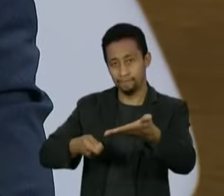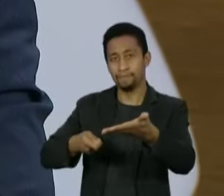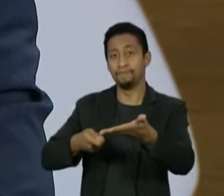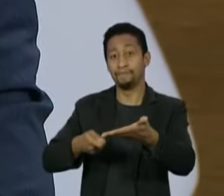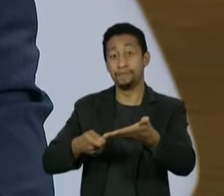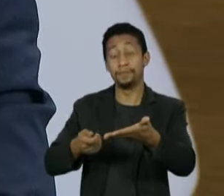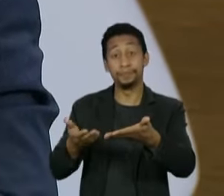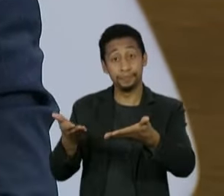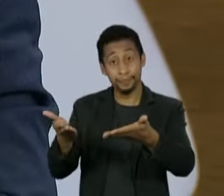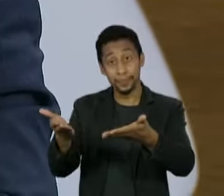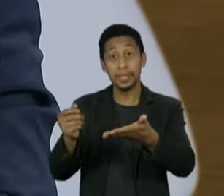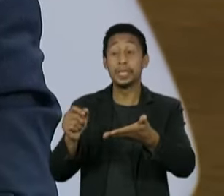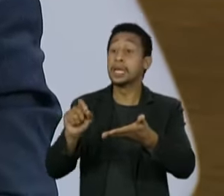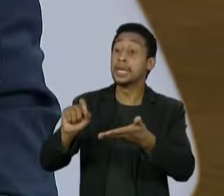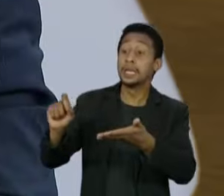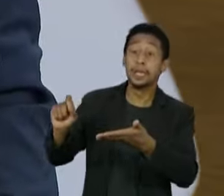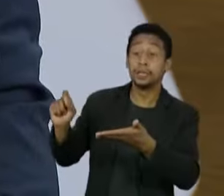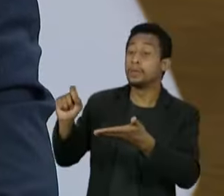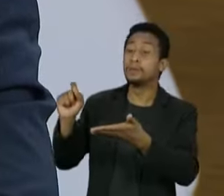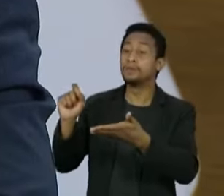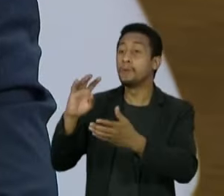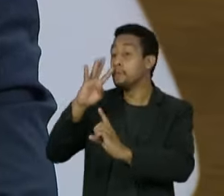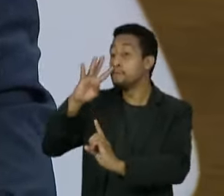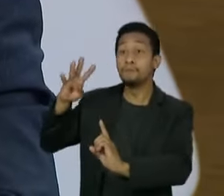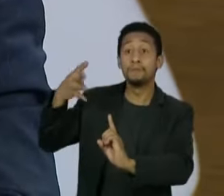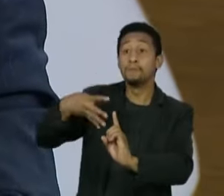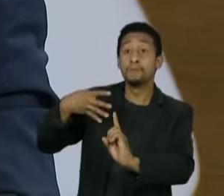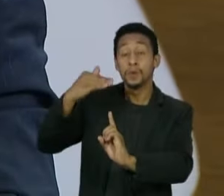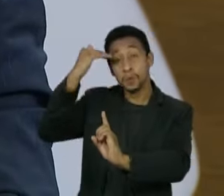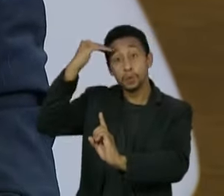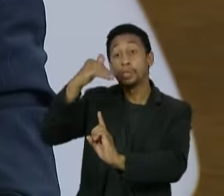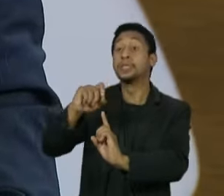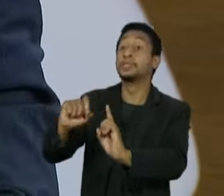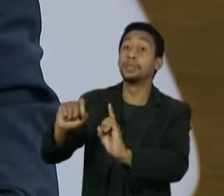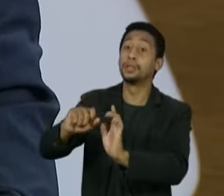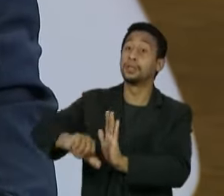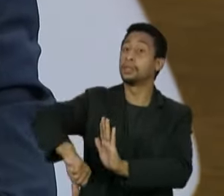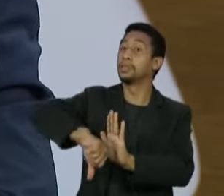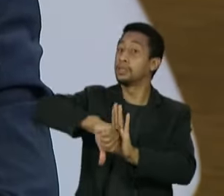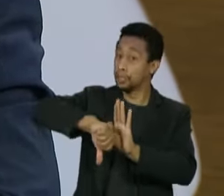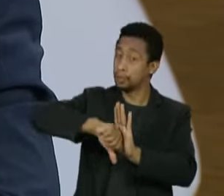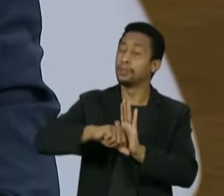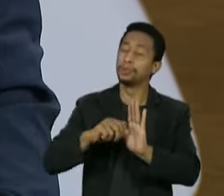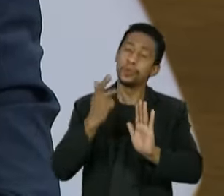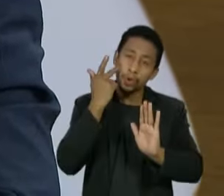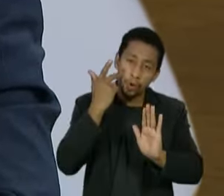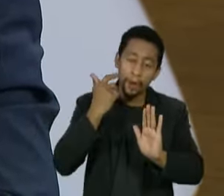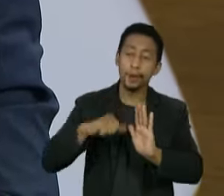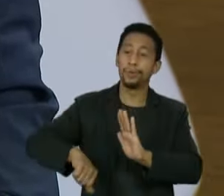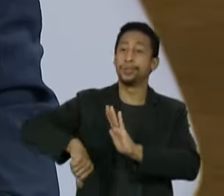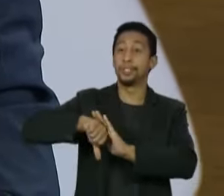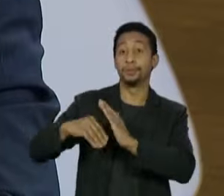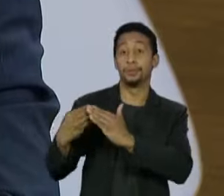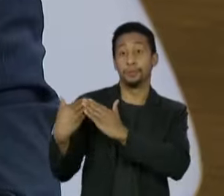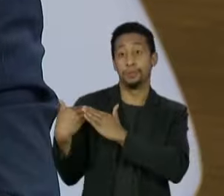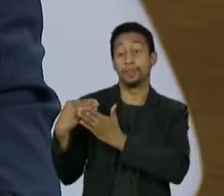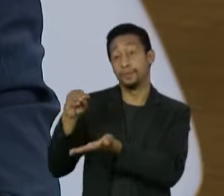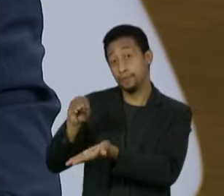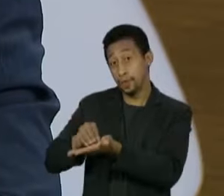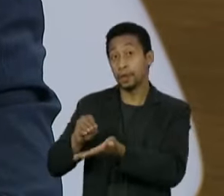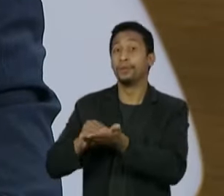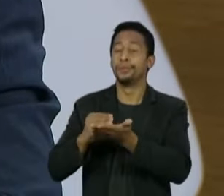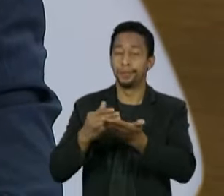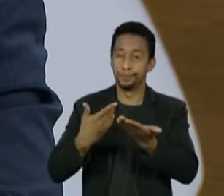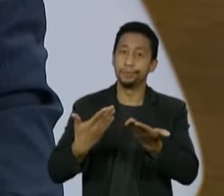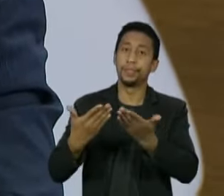imputando a quem deva ser imputado a prática de crimes comuns, de crimes de responsabilidade, de crimes contra a